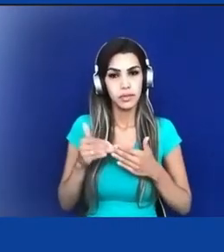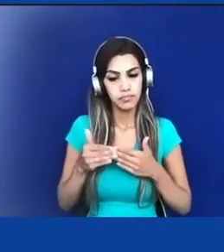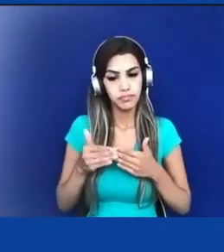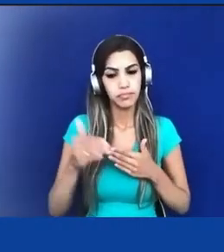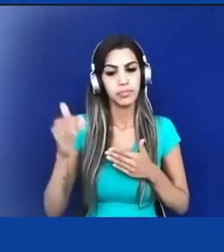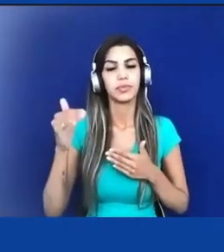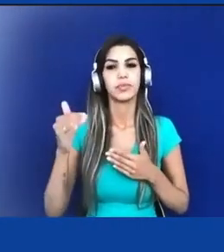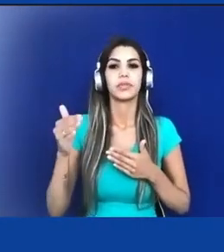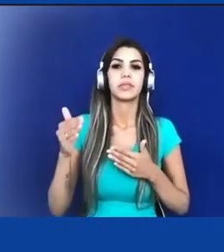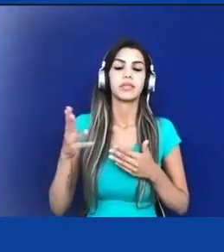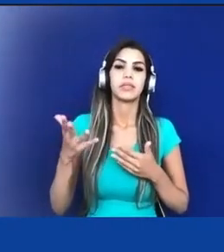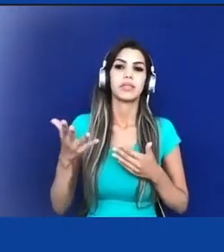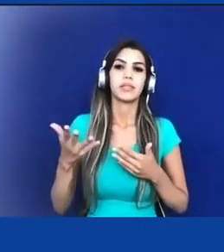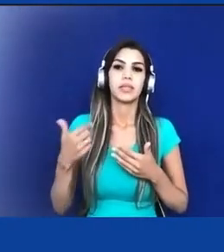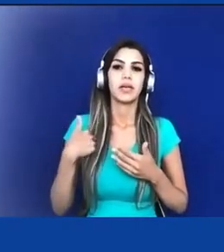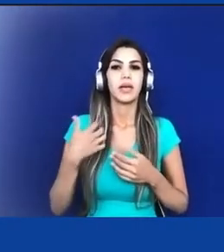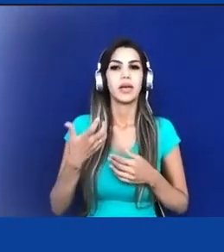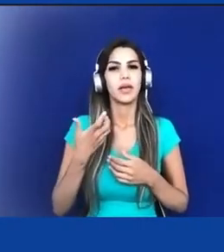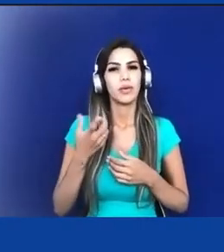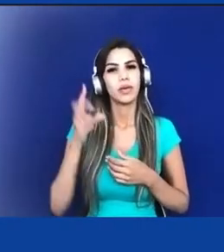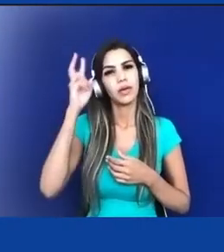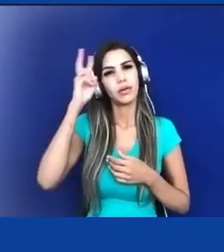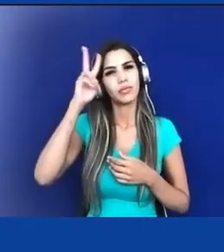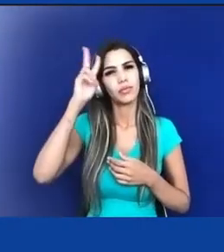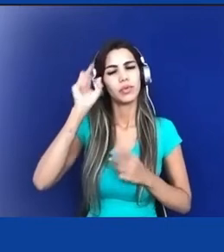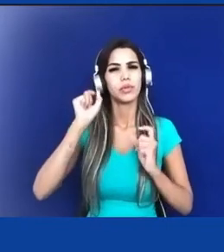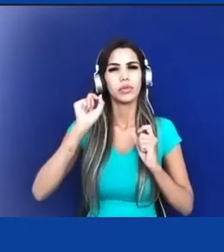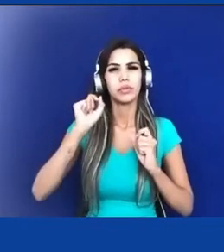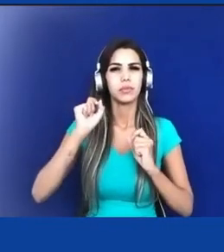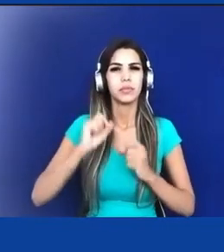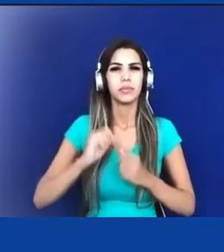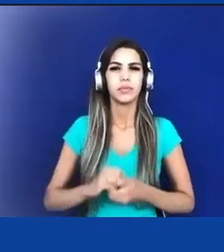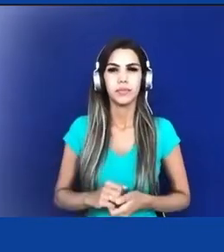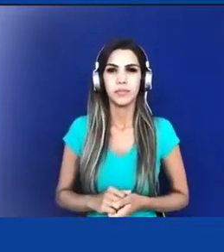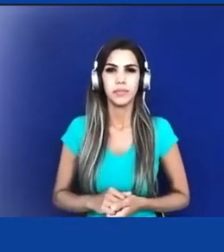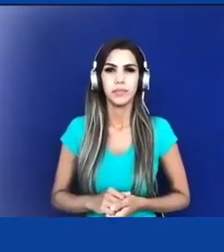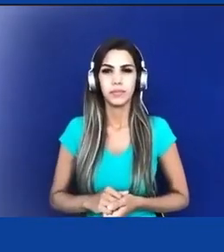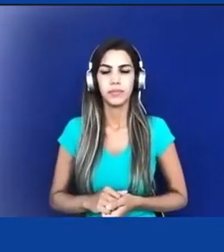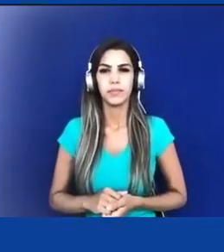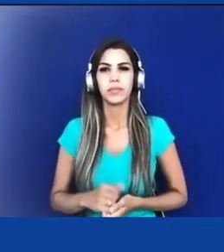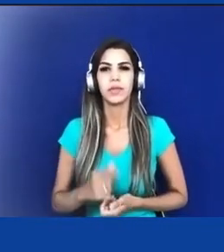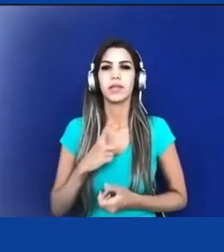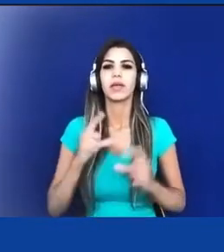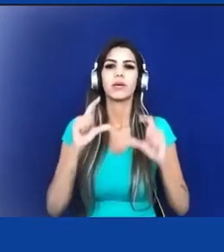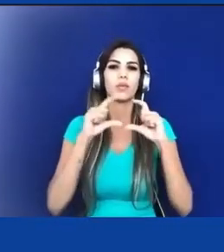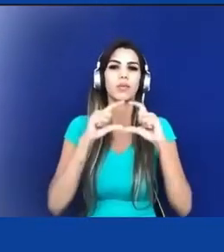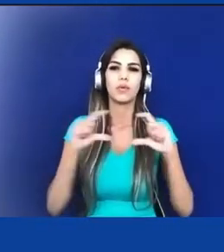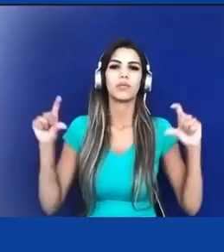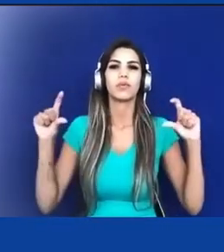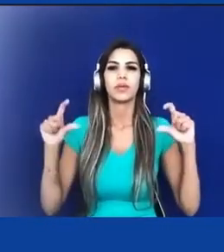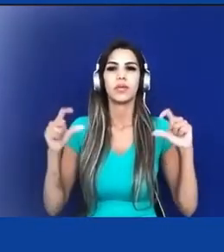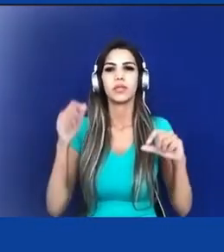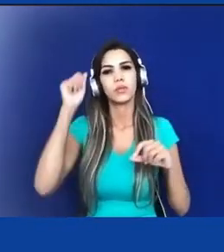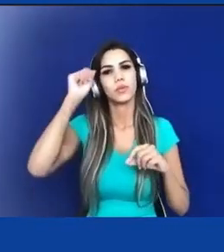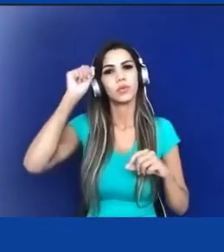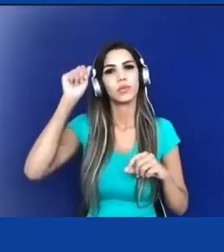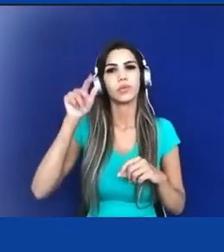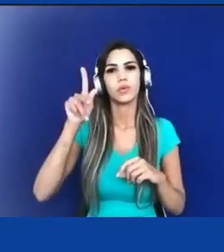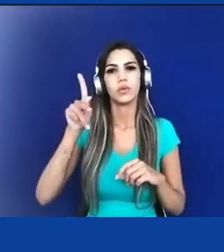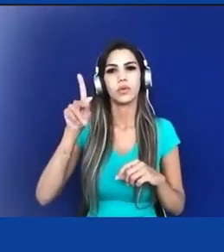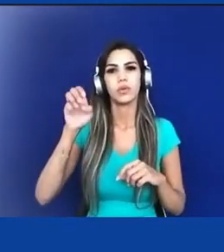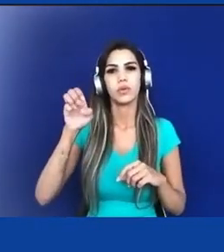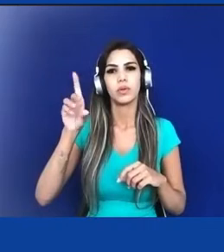e lembrar de hoje de uma frase do Pedro Aleixo, que foi vice